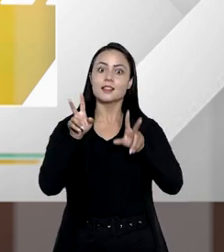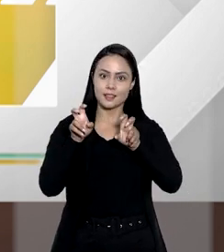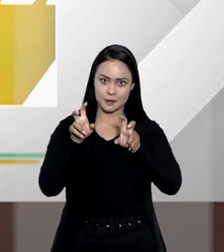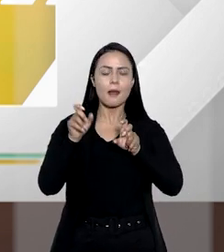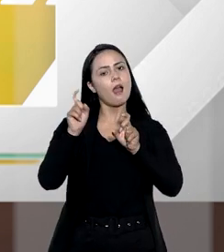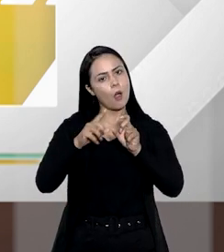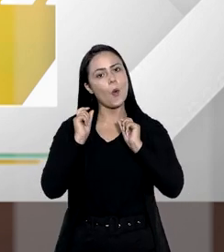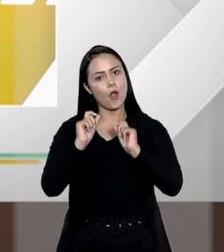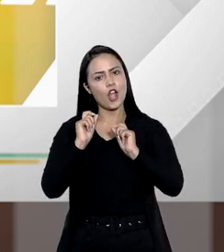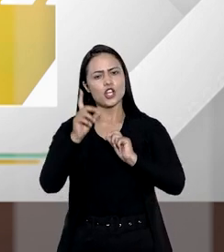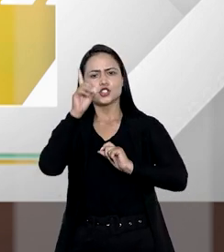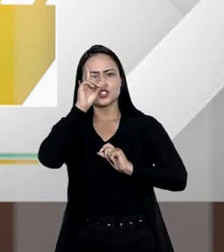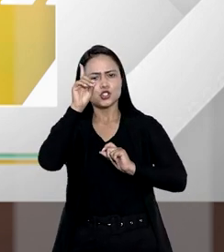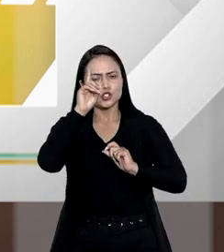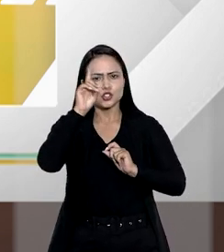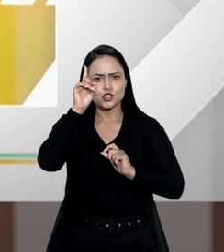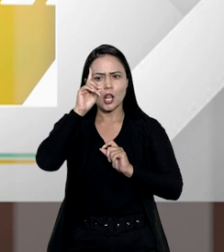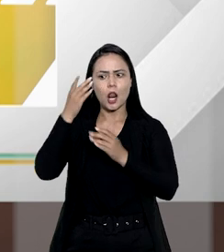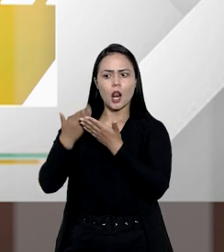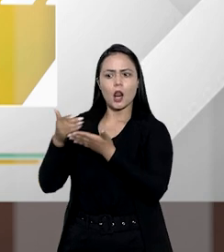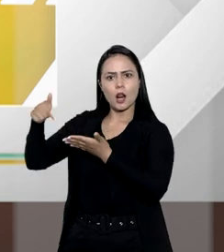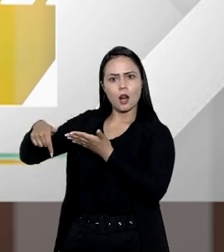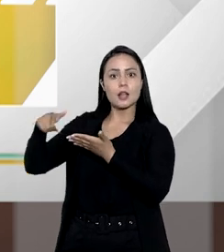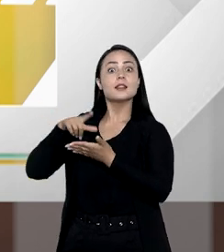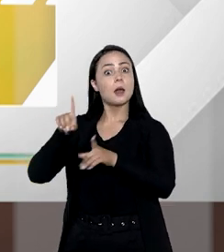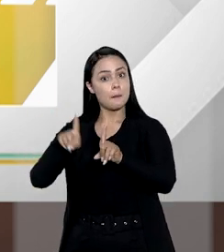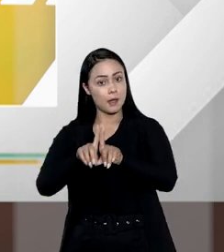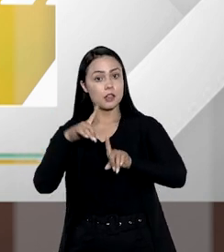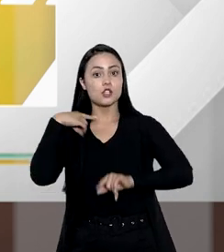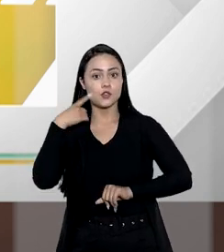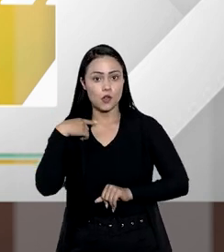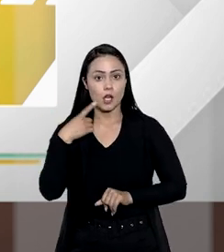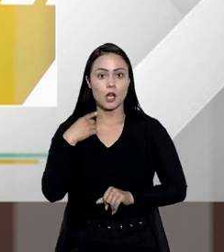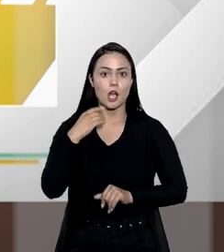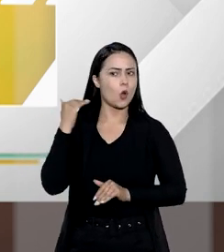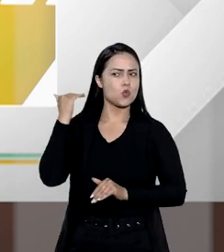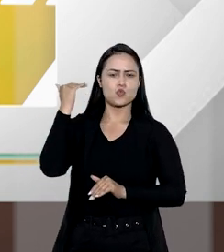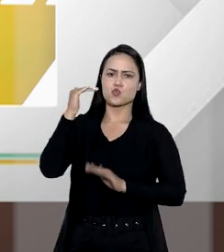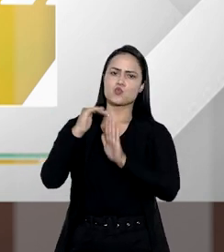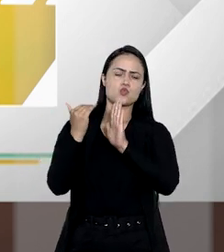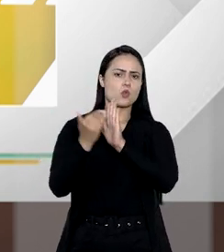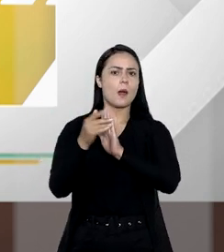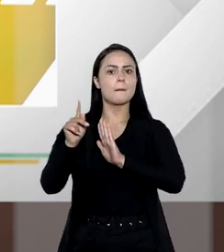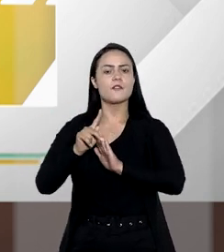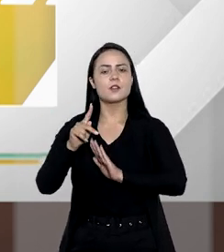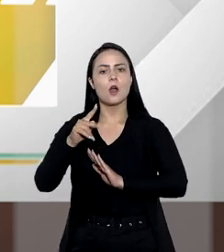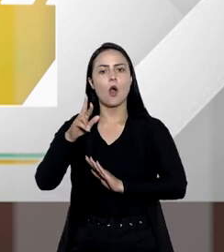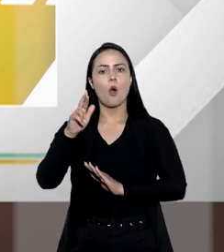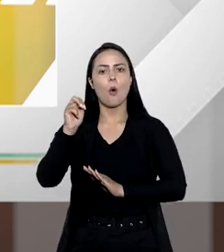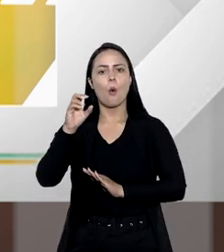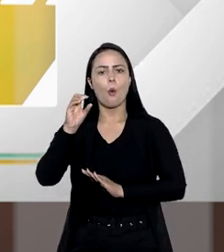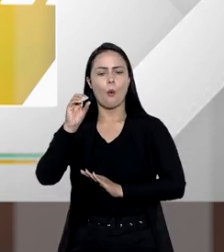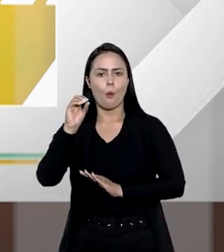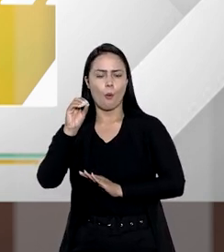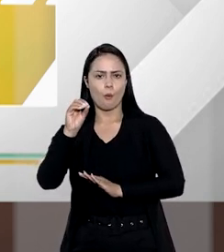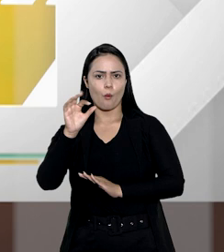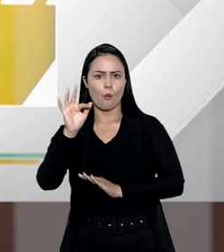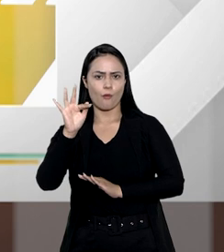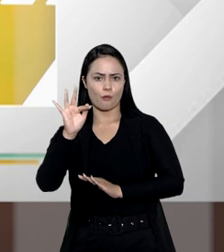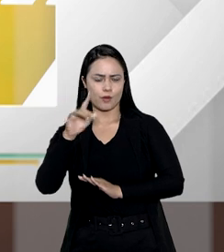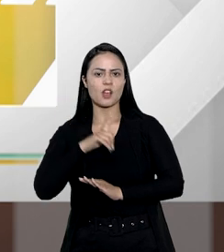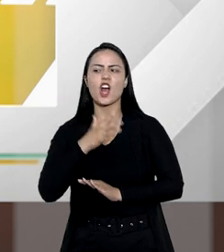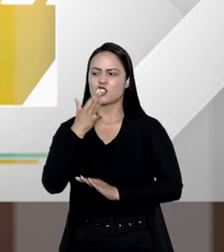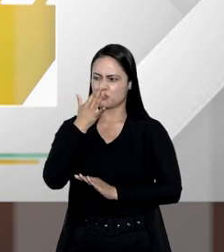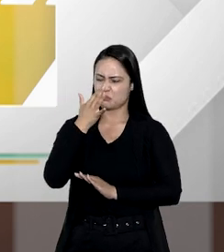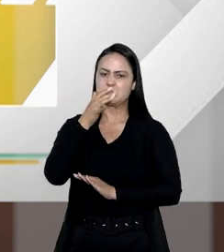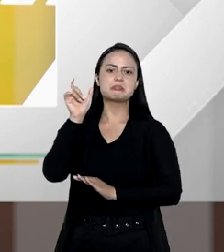tema que é do meu dia a dia na academia e também na advocacia e, acima de tudo, ao lado do professor Rolfo Madaleno, a pessoa que eu admiro